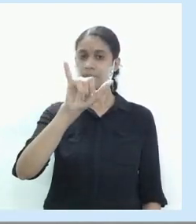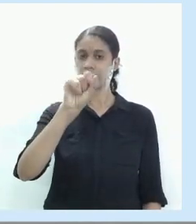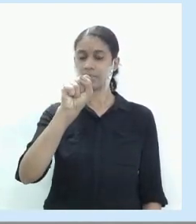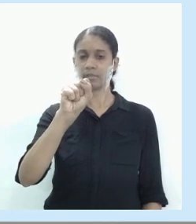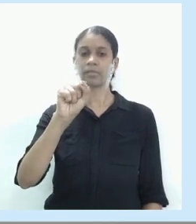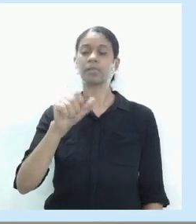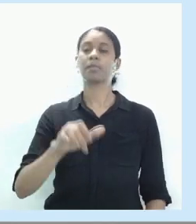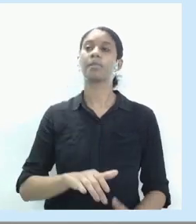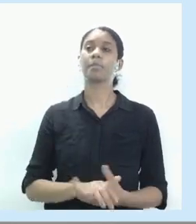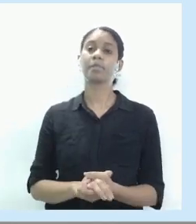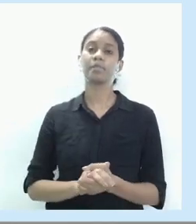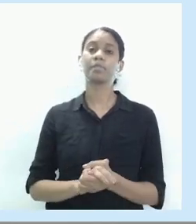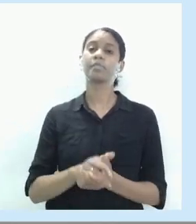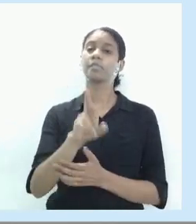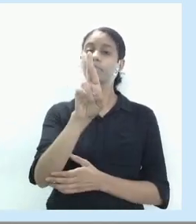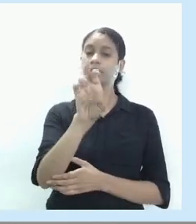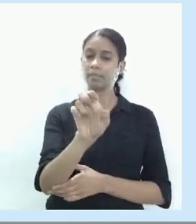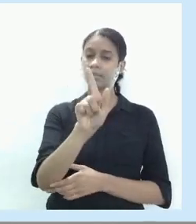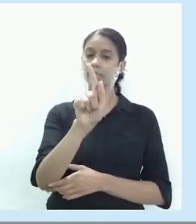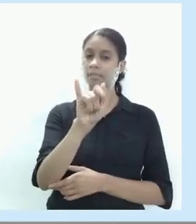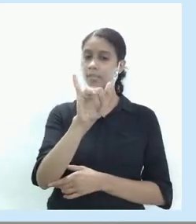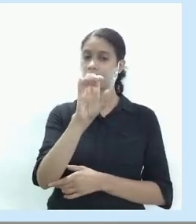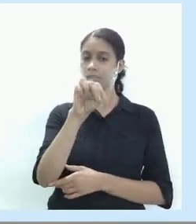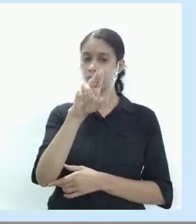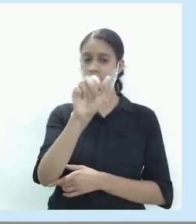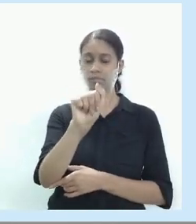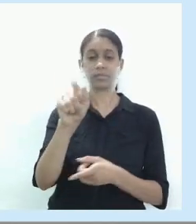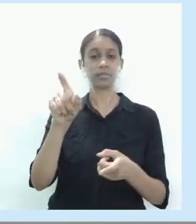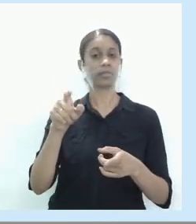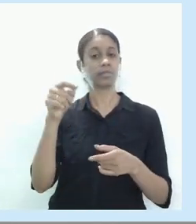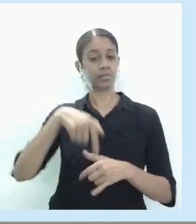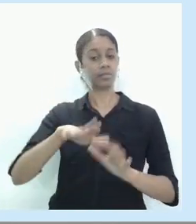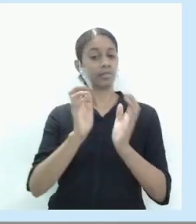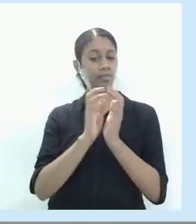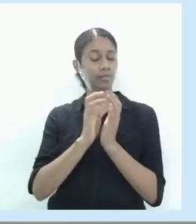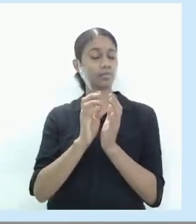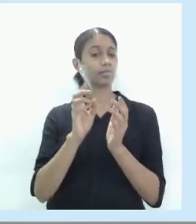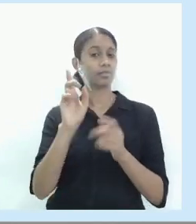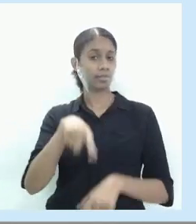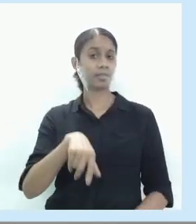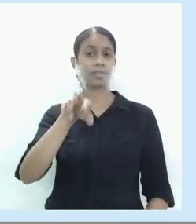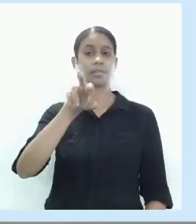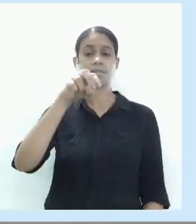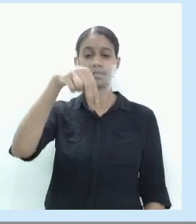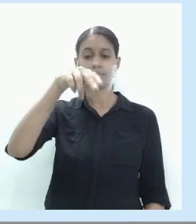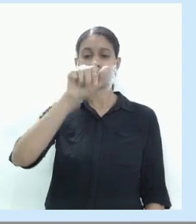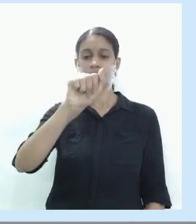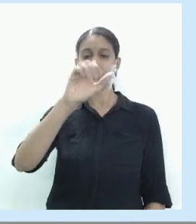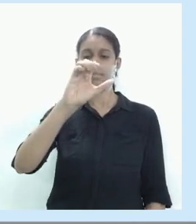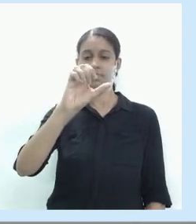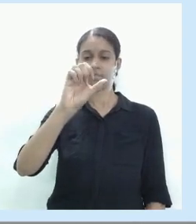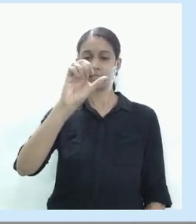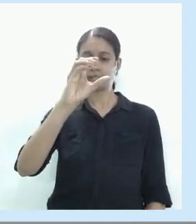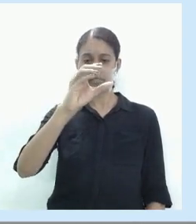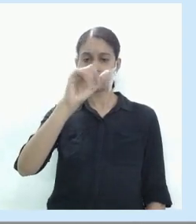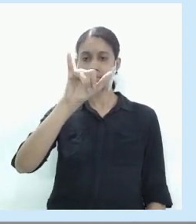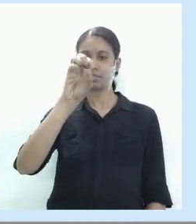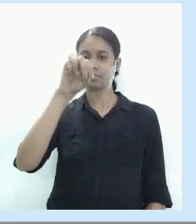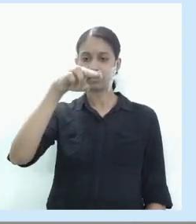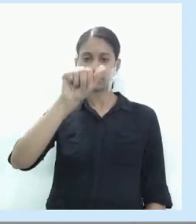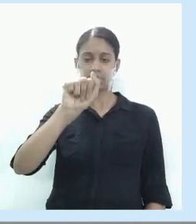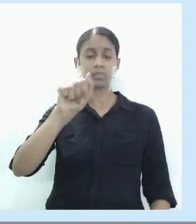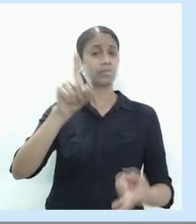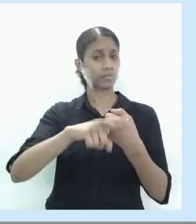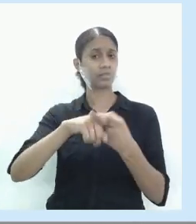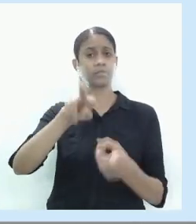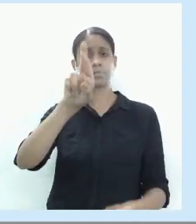Recife é uma metrópole nacional porque ela está na referência nacional mas também é uma metrópole regional